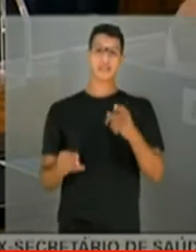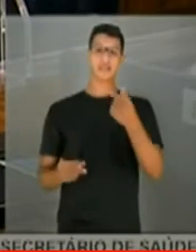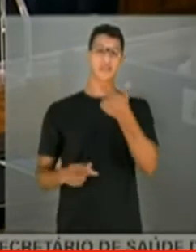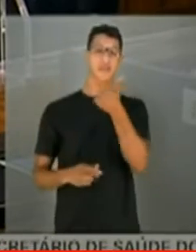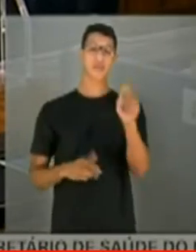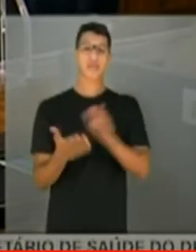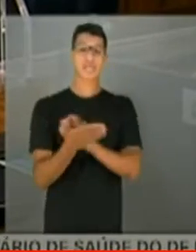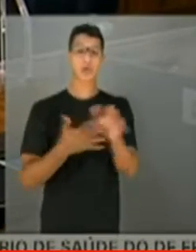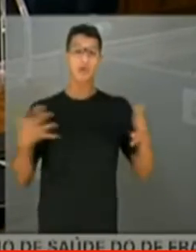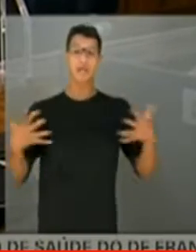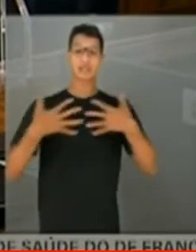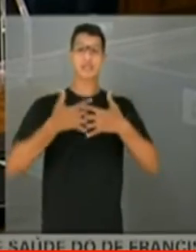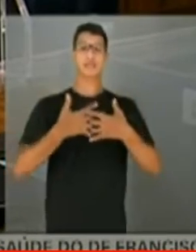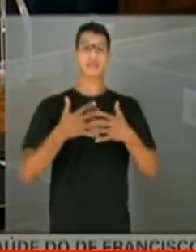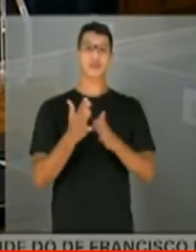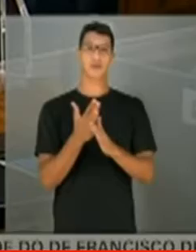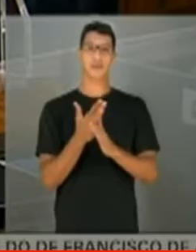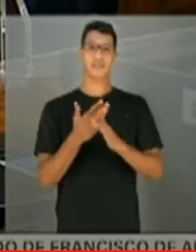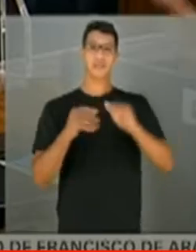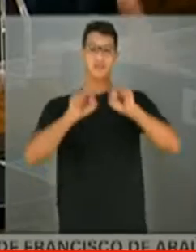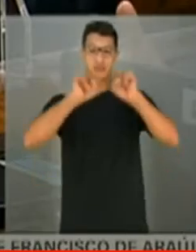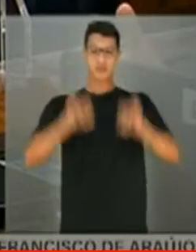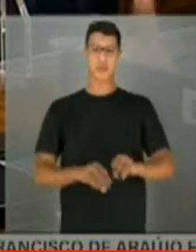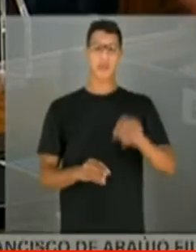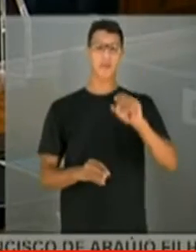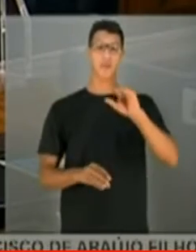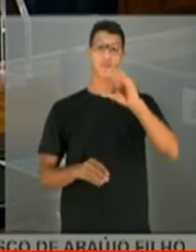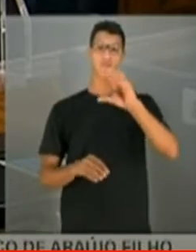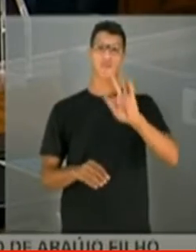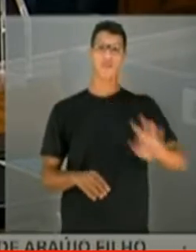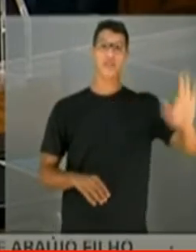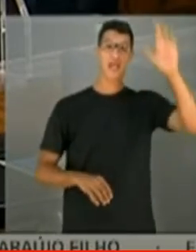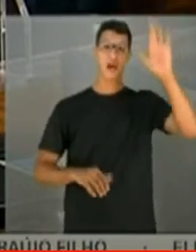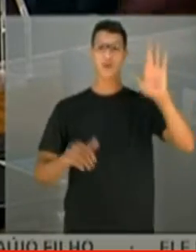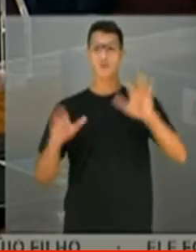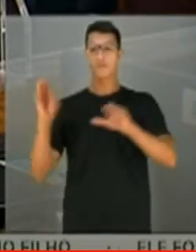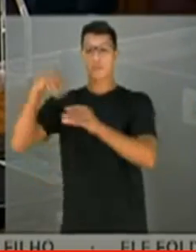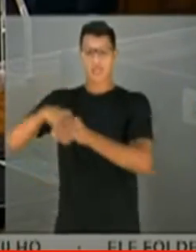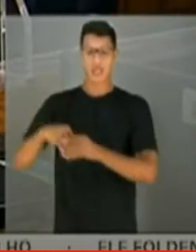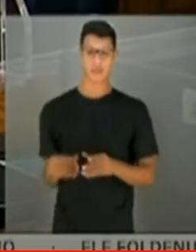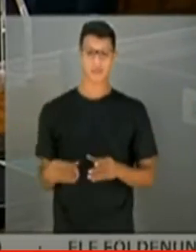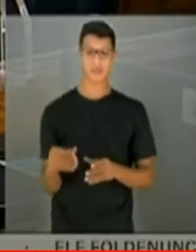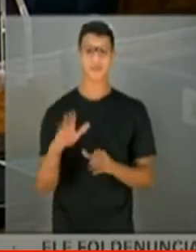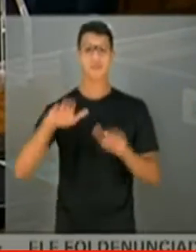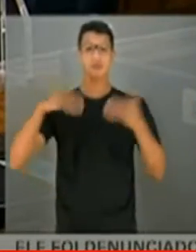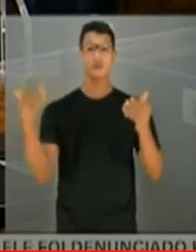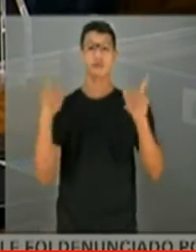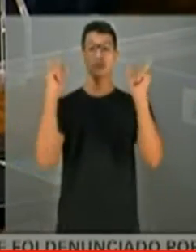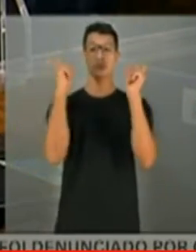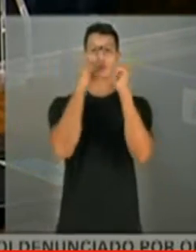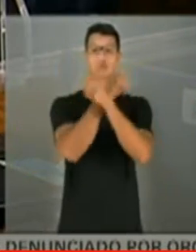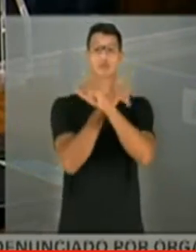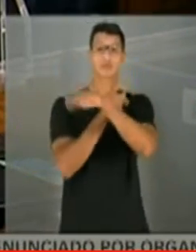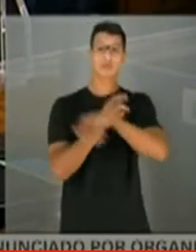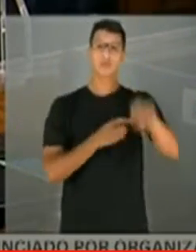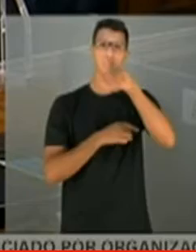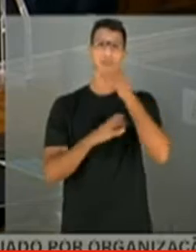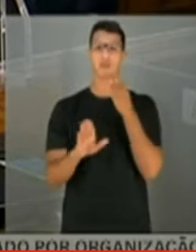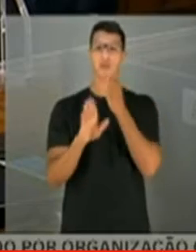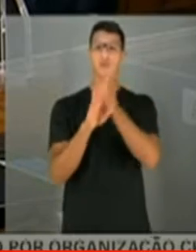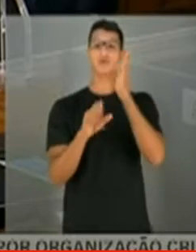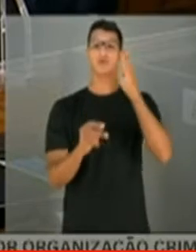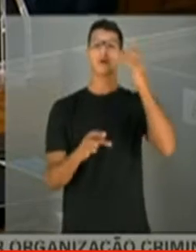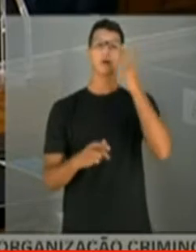Não tem nenhuma integração entre o sistema, nem com o federal e nem interno. Quais são as dificuldades que a vossa senhora encontrou?